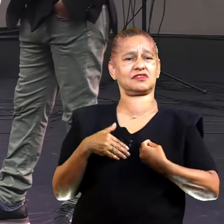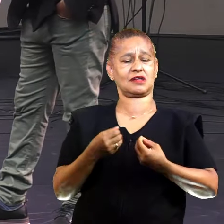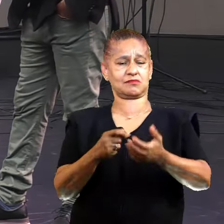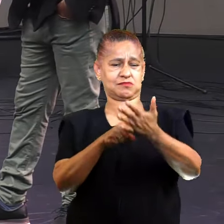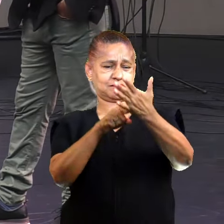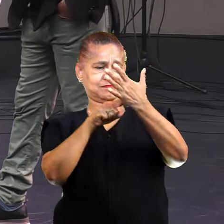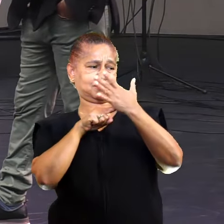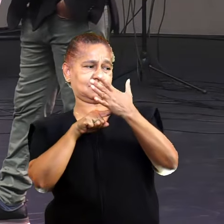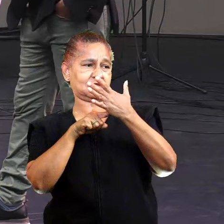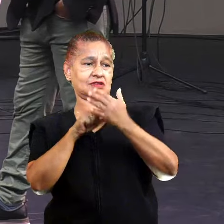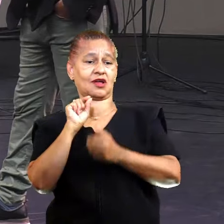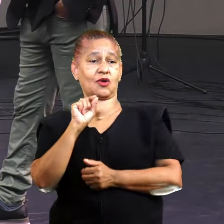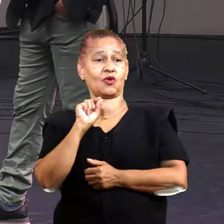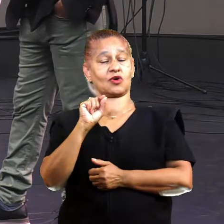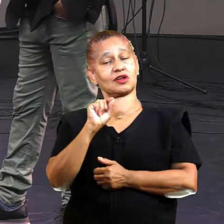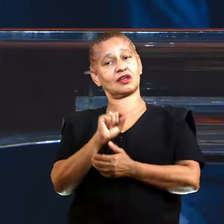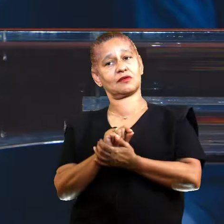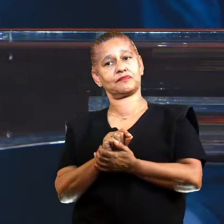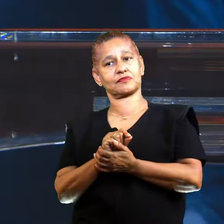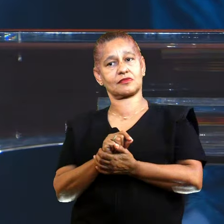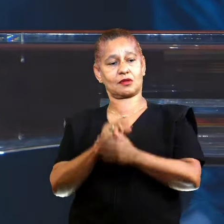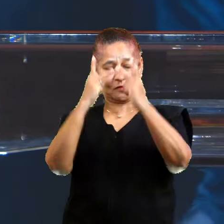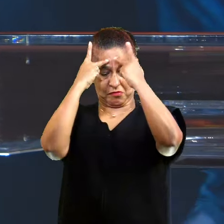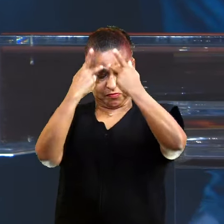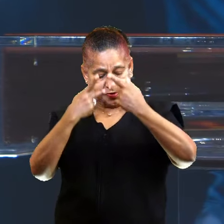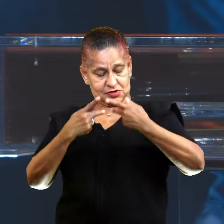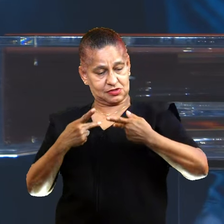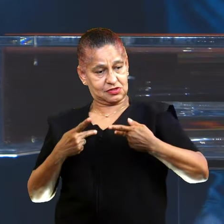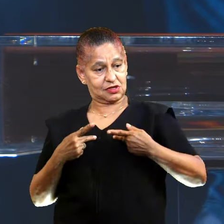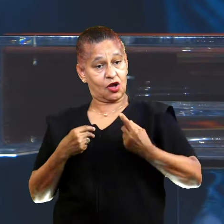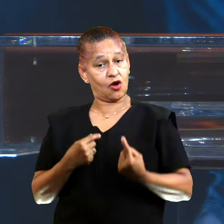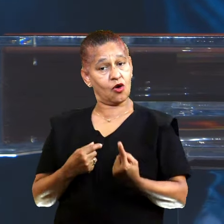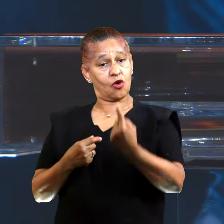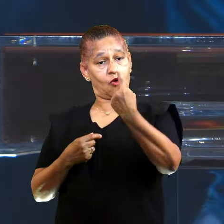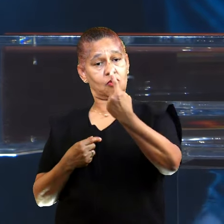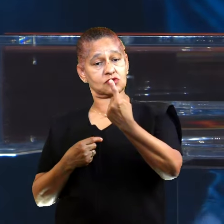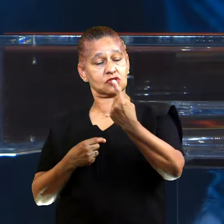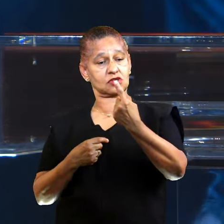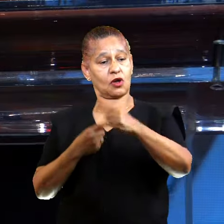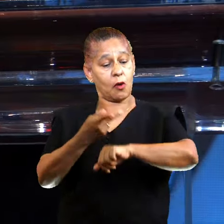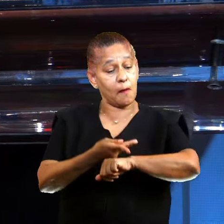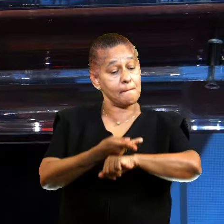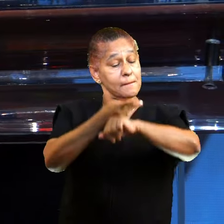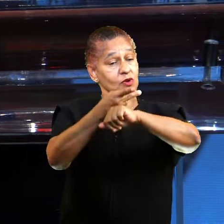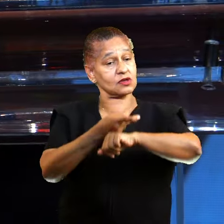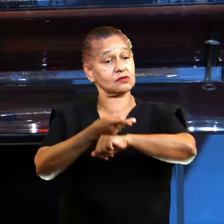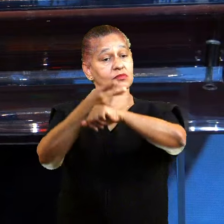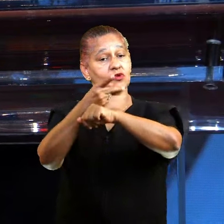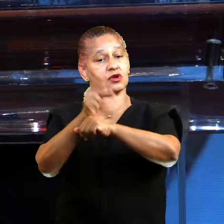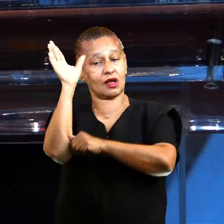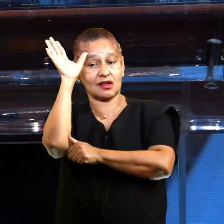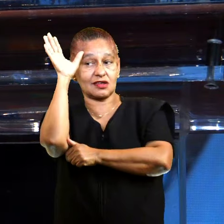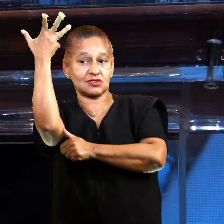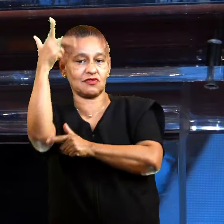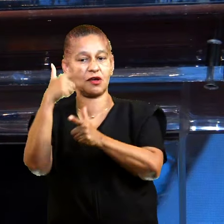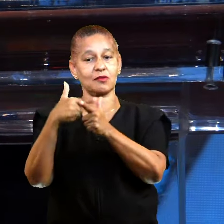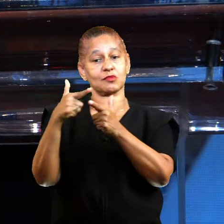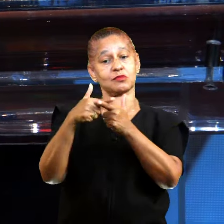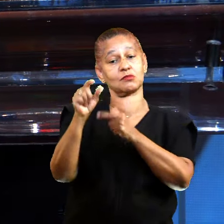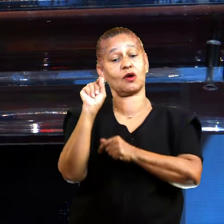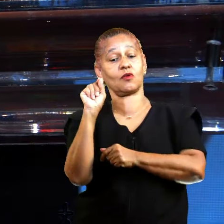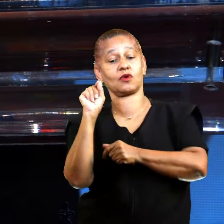traz para o nosso eu, e uma das formas que eu busquei a solucionar esses problemas foi